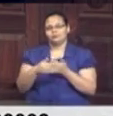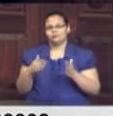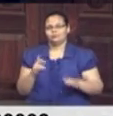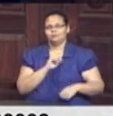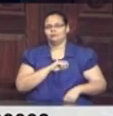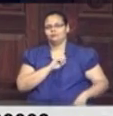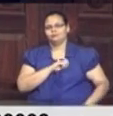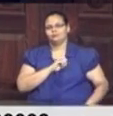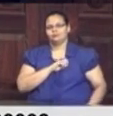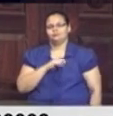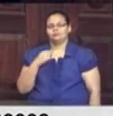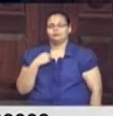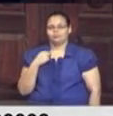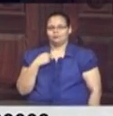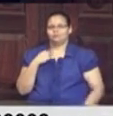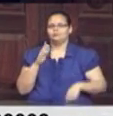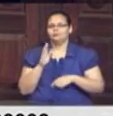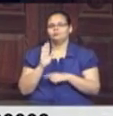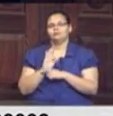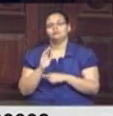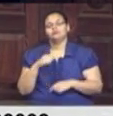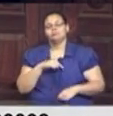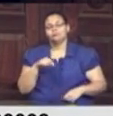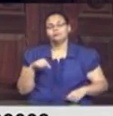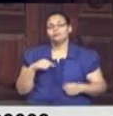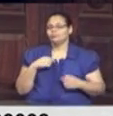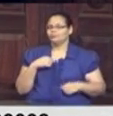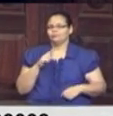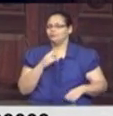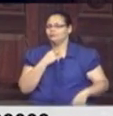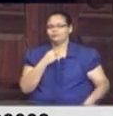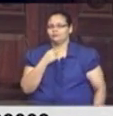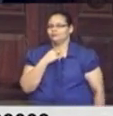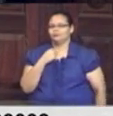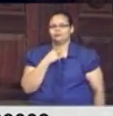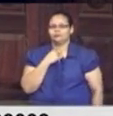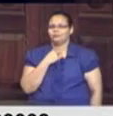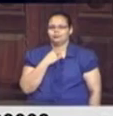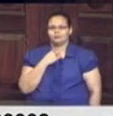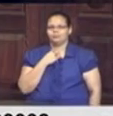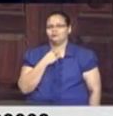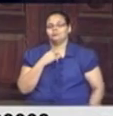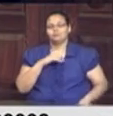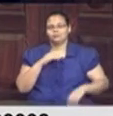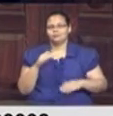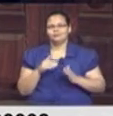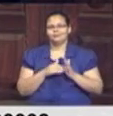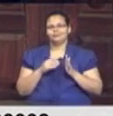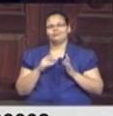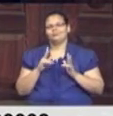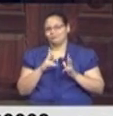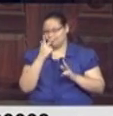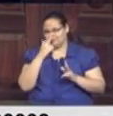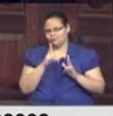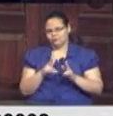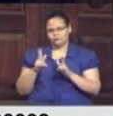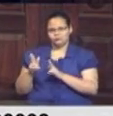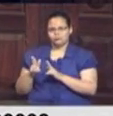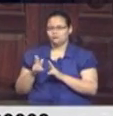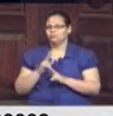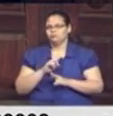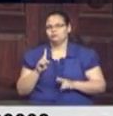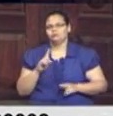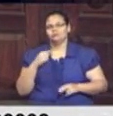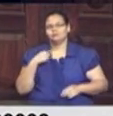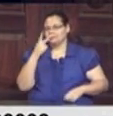maldade. Mas cabe a mim combater as generalizações. Não se pode generalizar. Por muito tempo, eu achei que generalização